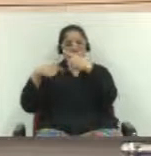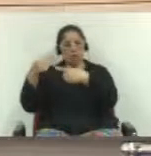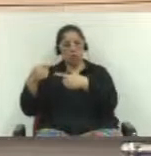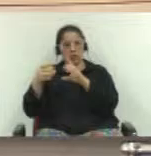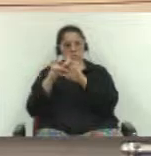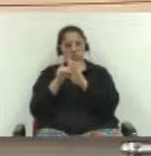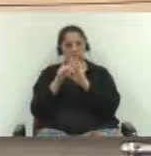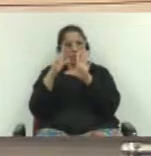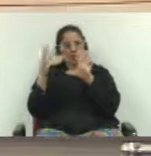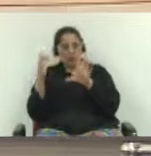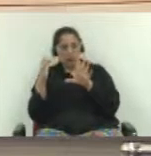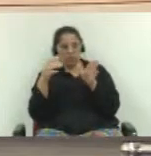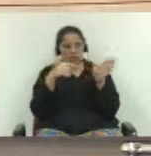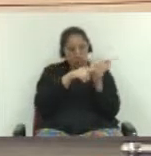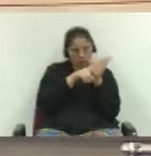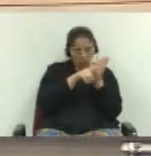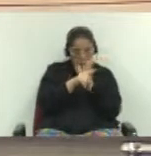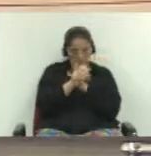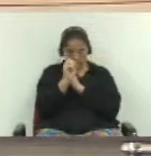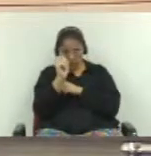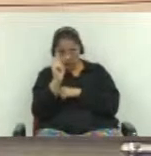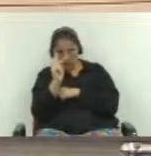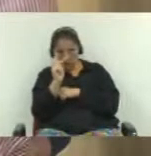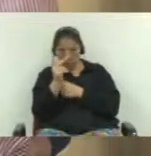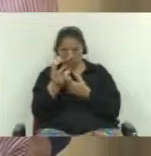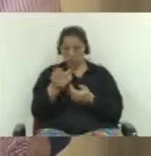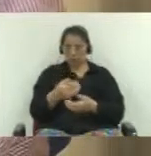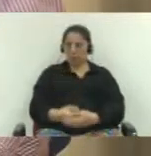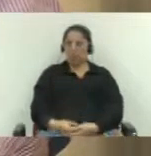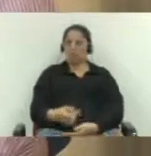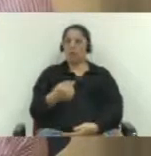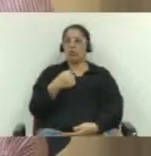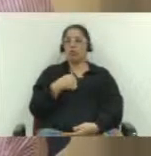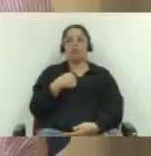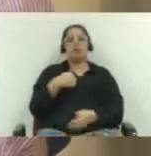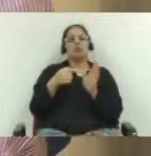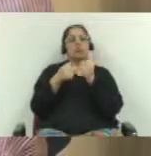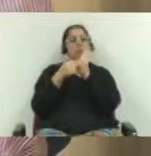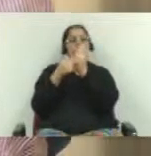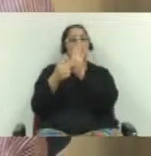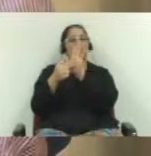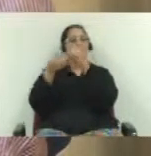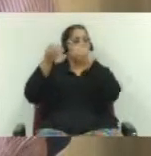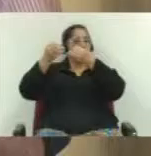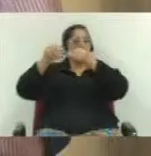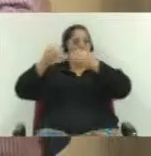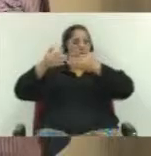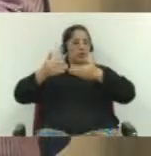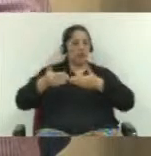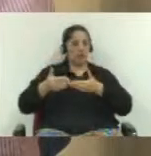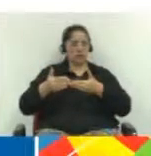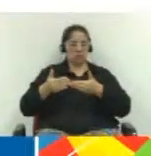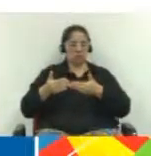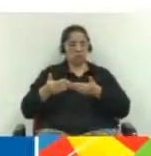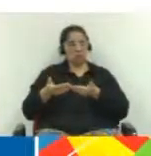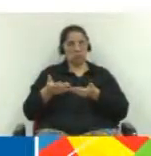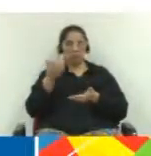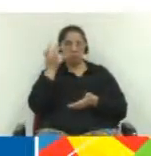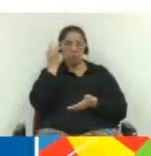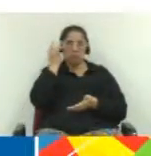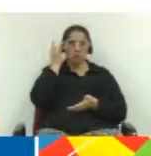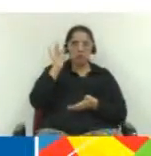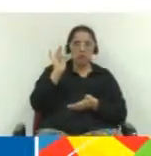por gentileza, eu gostaria que o senhor falasse dez minutos e aí eu abrirei para algum vereador caso tenha alguma pergunta. Ok?